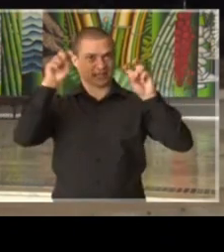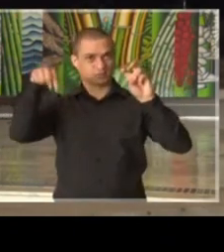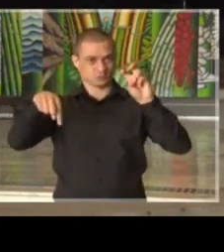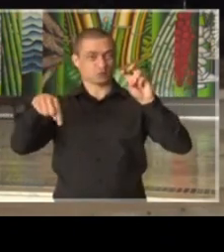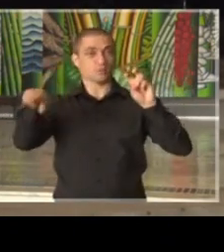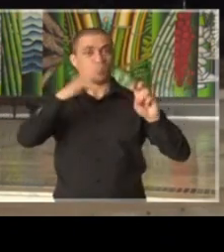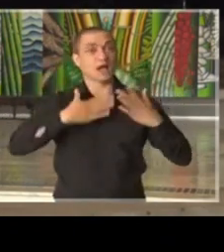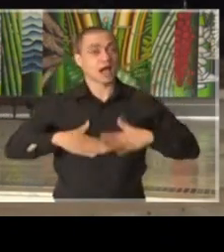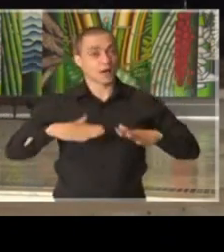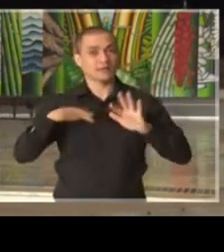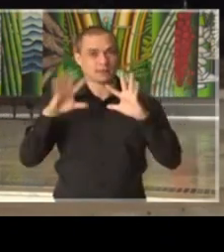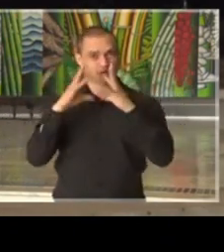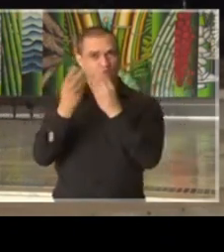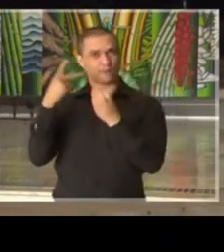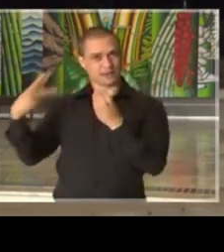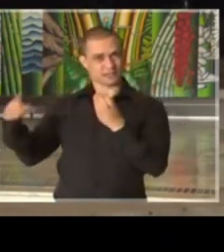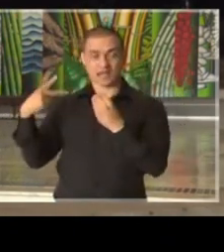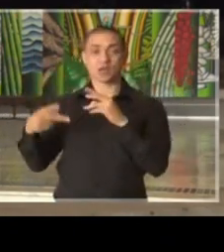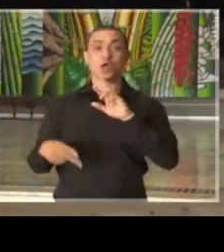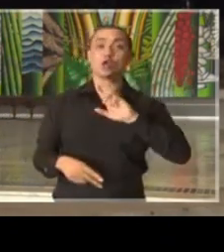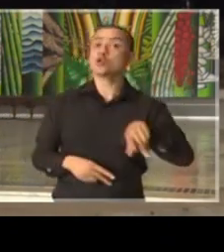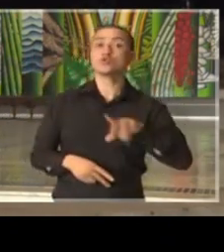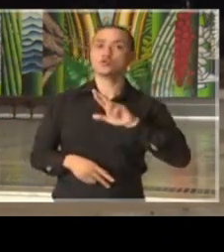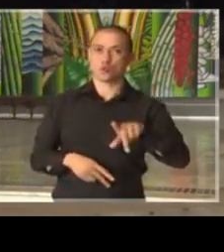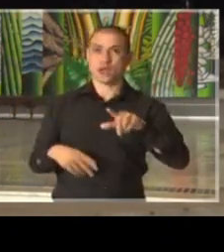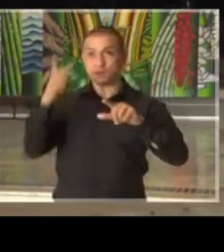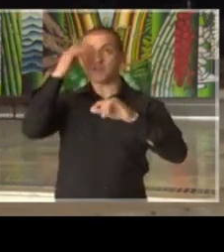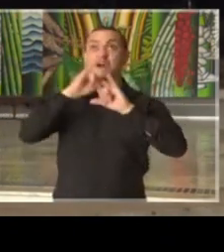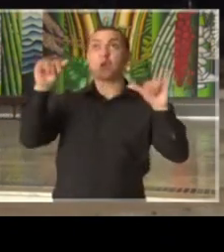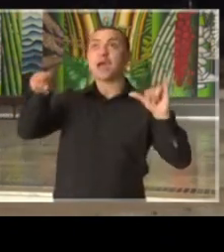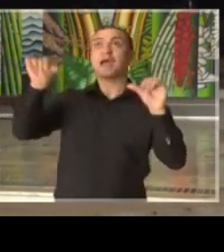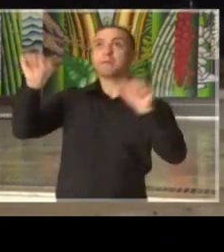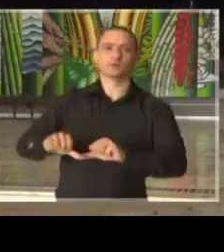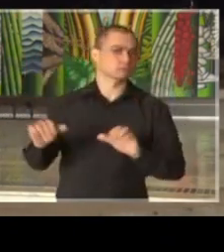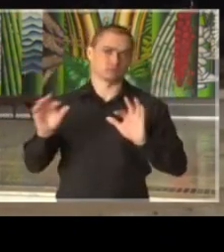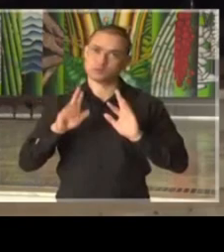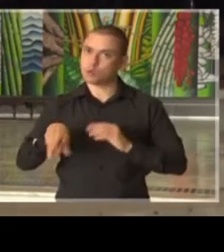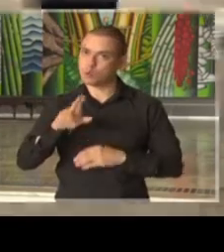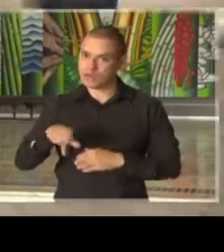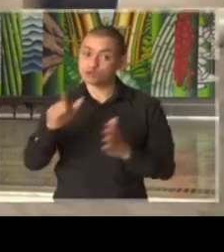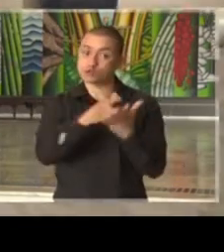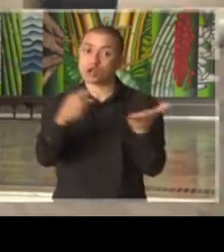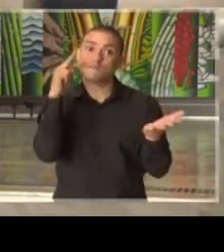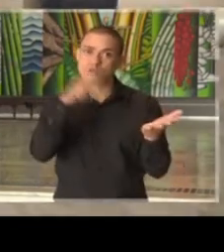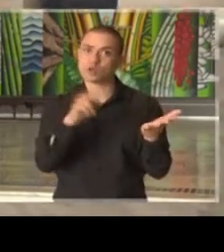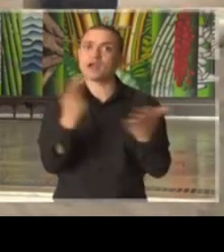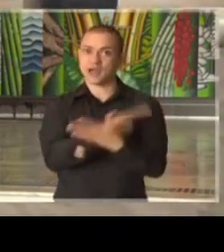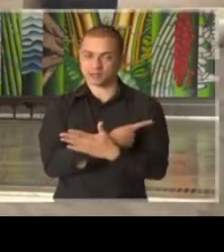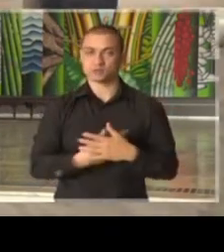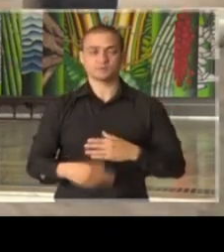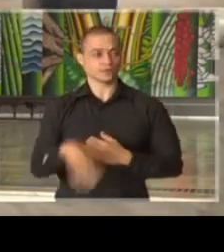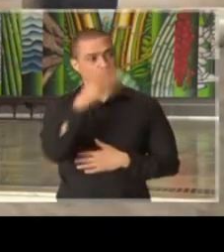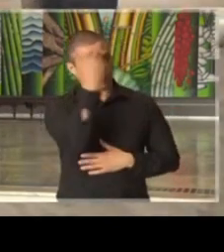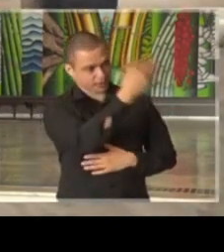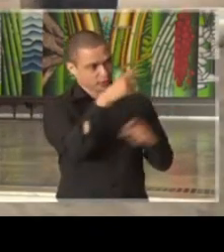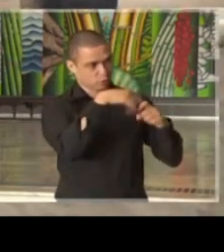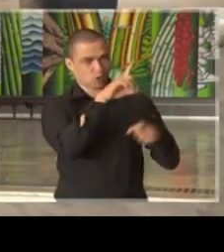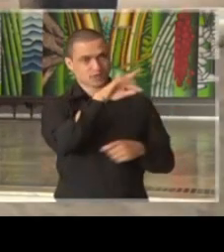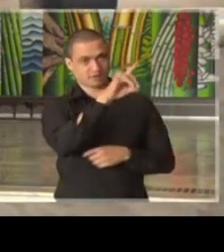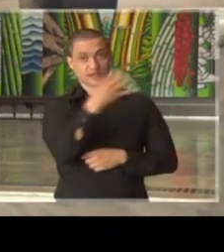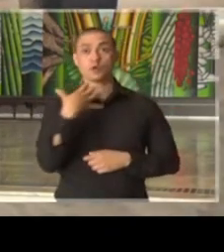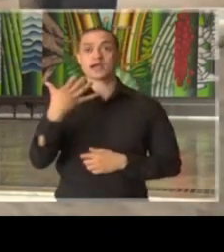os seus familiares, não é a notícia que acabou ocorrendo em alguns lugares. Obrigado, doutor Davi Wippe. Eu queria